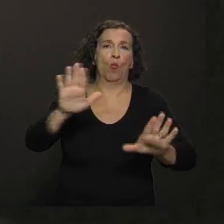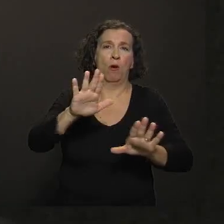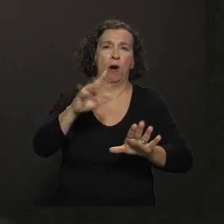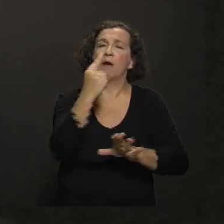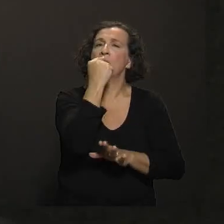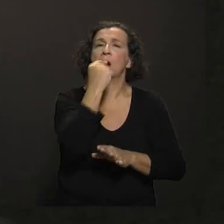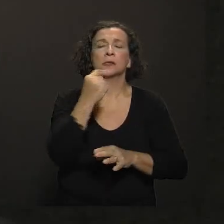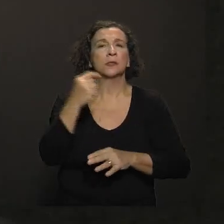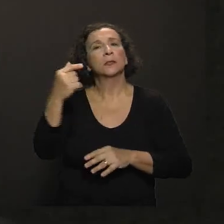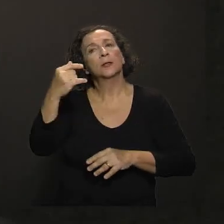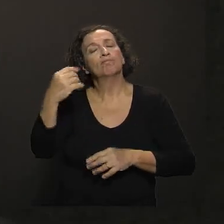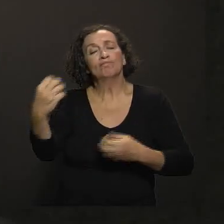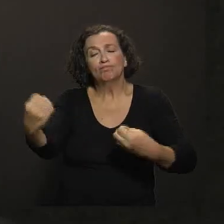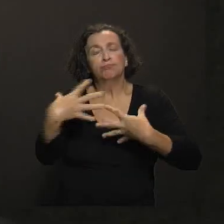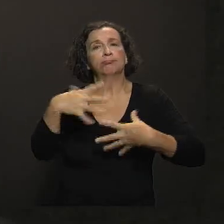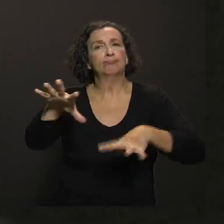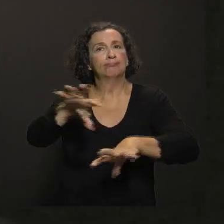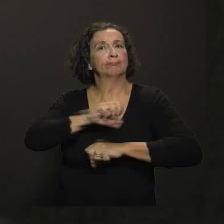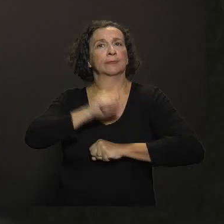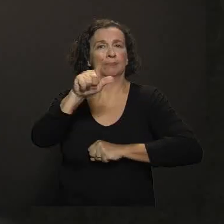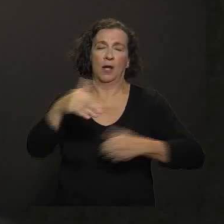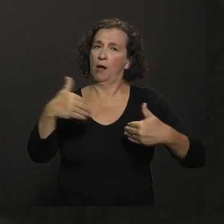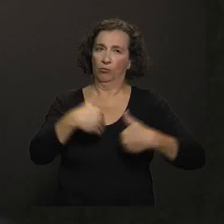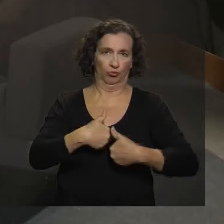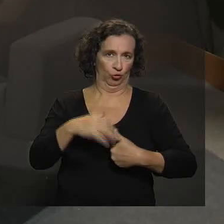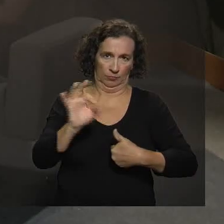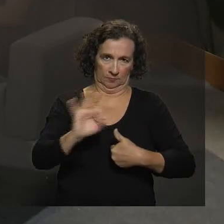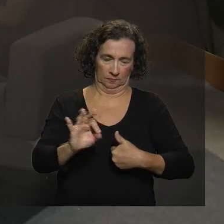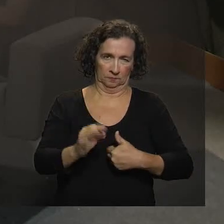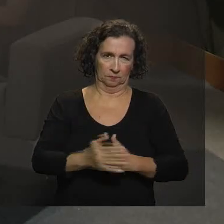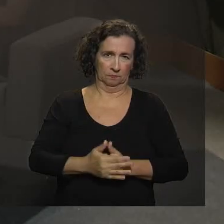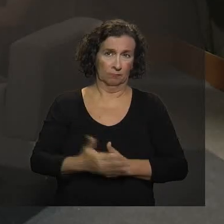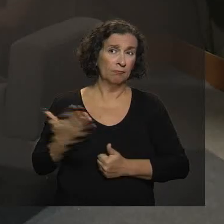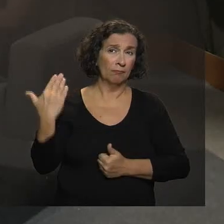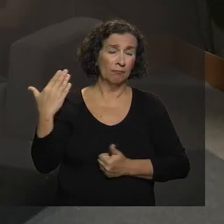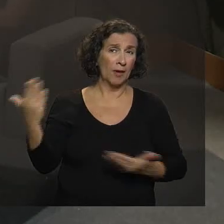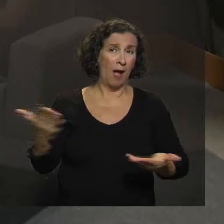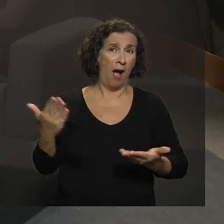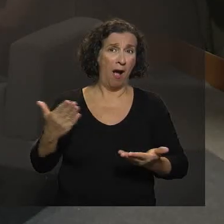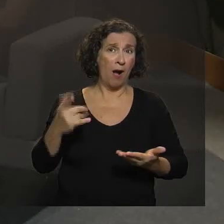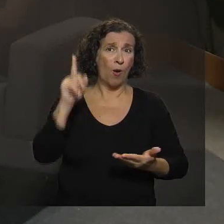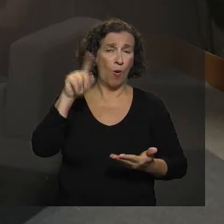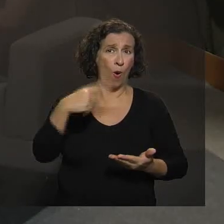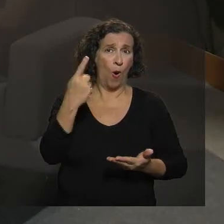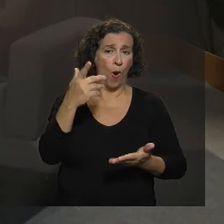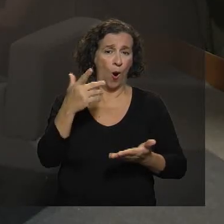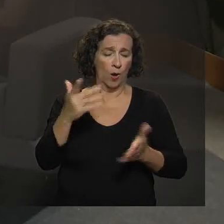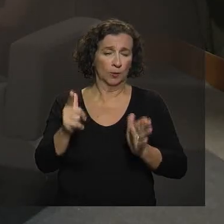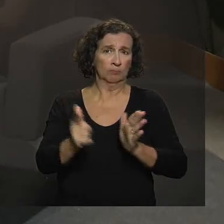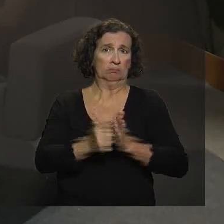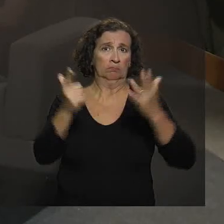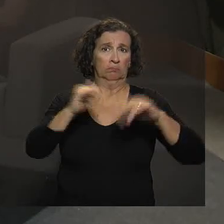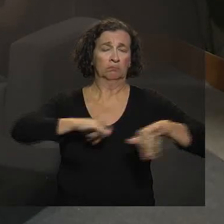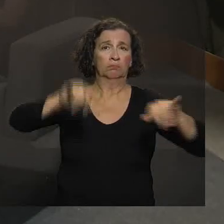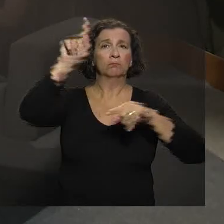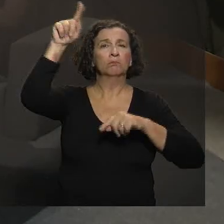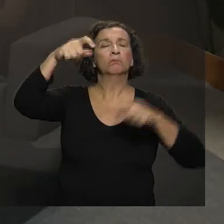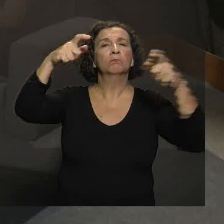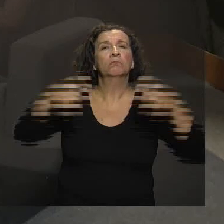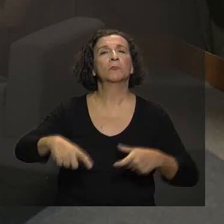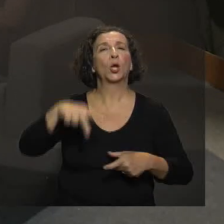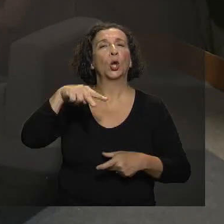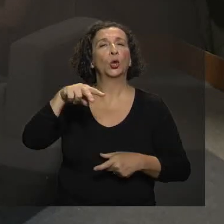tem até hoje evidência nenhuma. Então, não tem por que ter esse medo. Saiu agora um resultado de uma nova pesquisa.